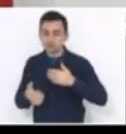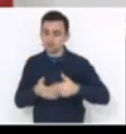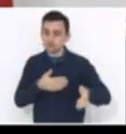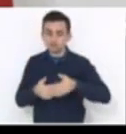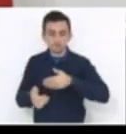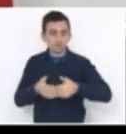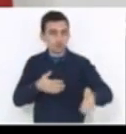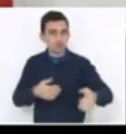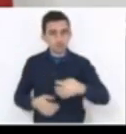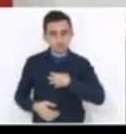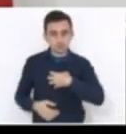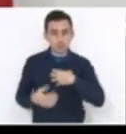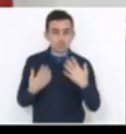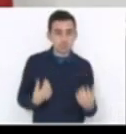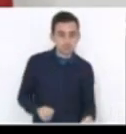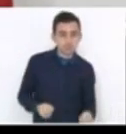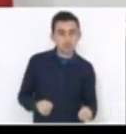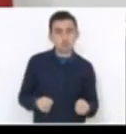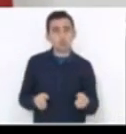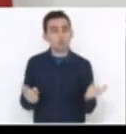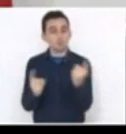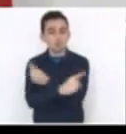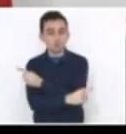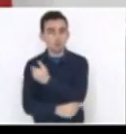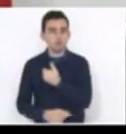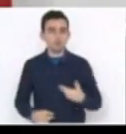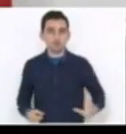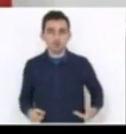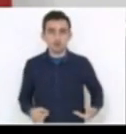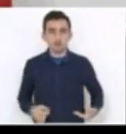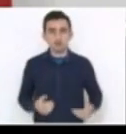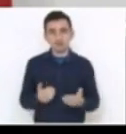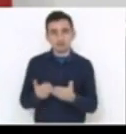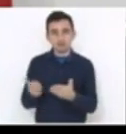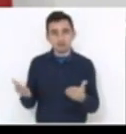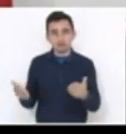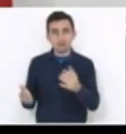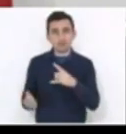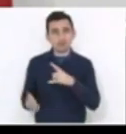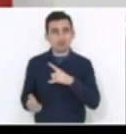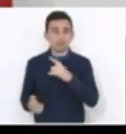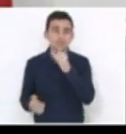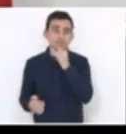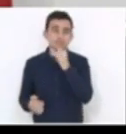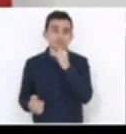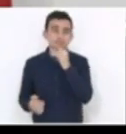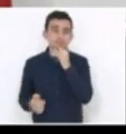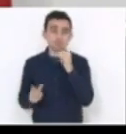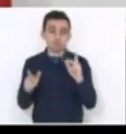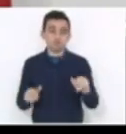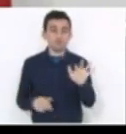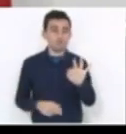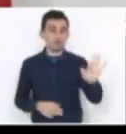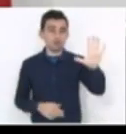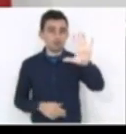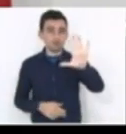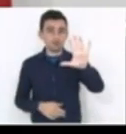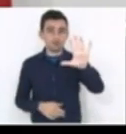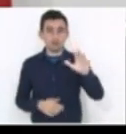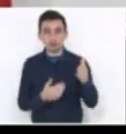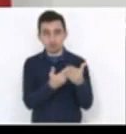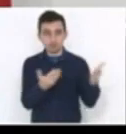favorável ou contrária ao governo, ele terá, a exemplo do que tem os parlamentares federais, os